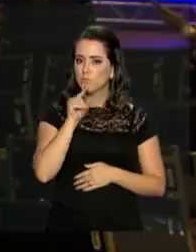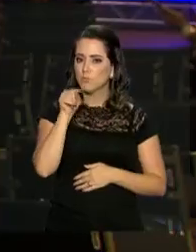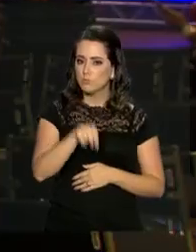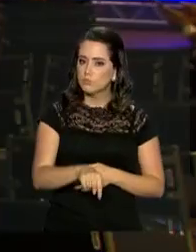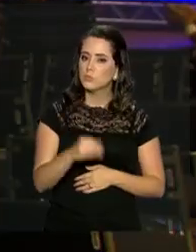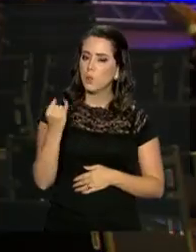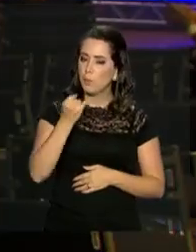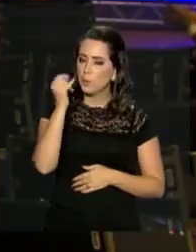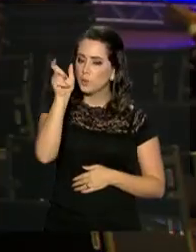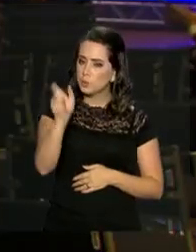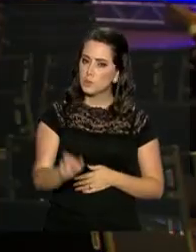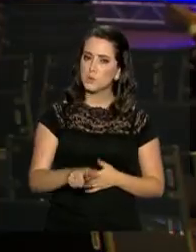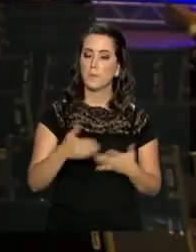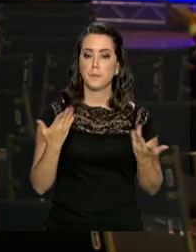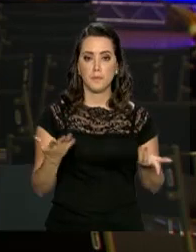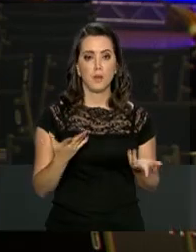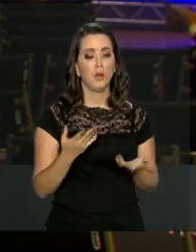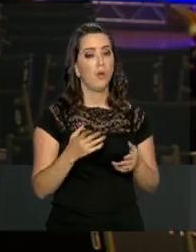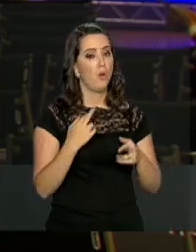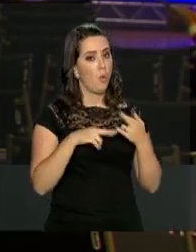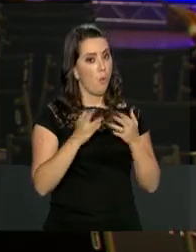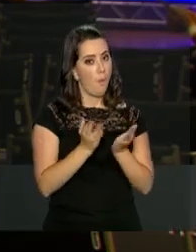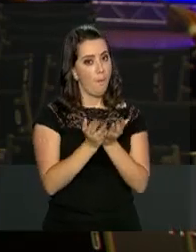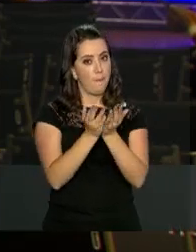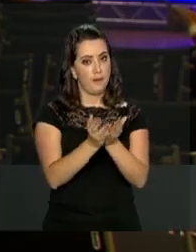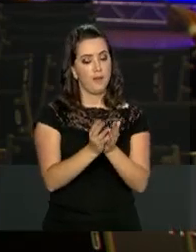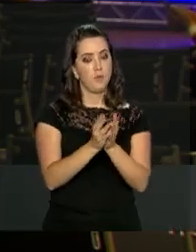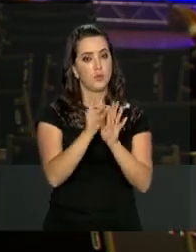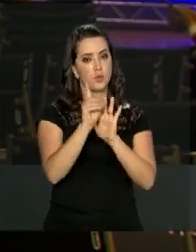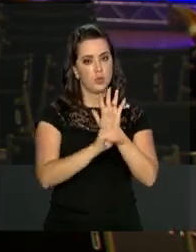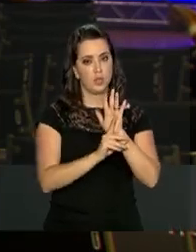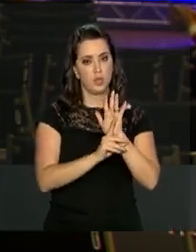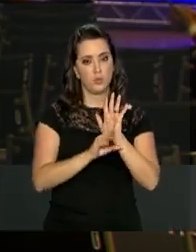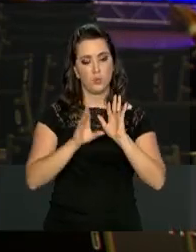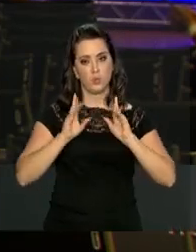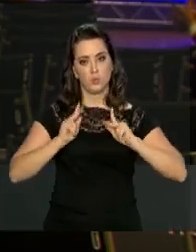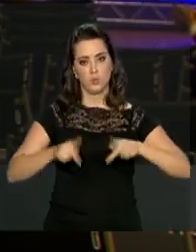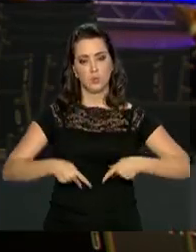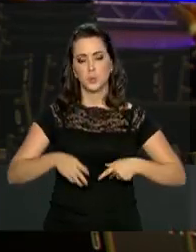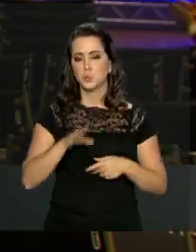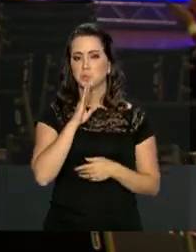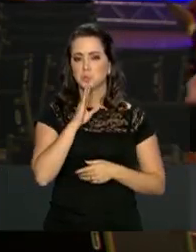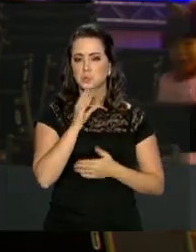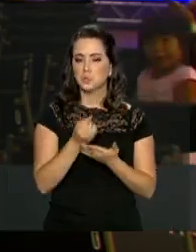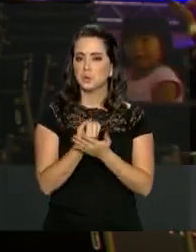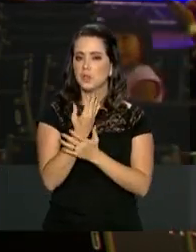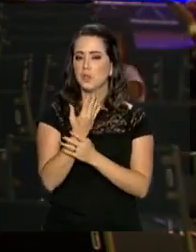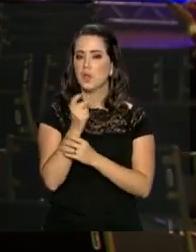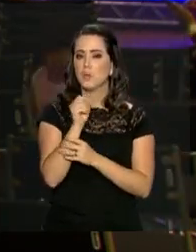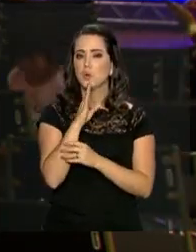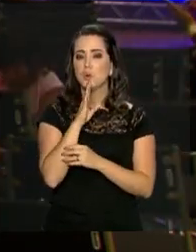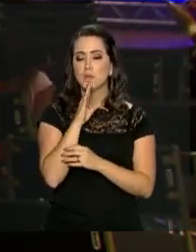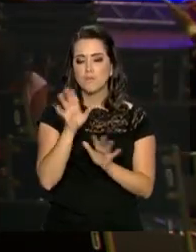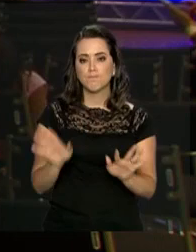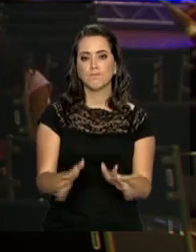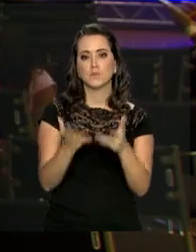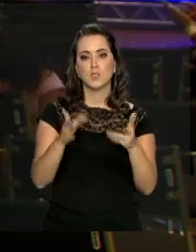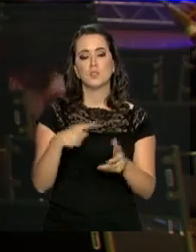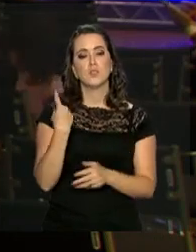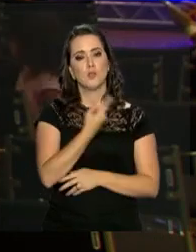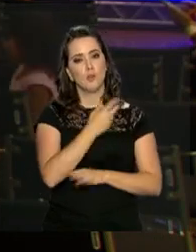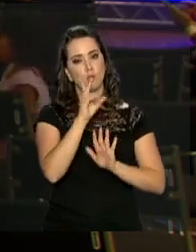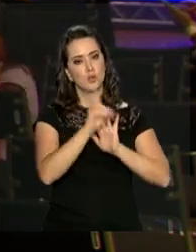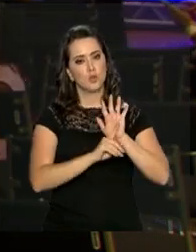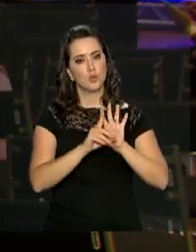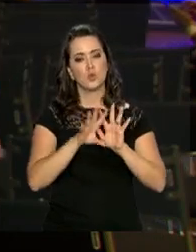O Prêmio Direitos Humanos foi criado tanto para reconhecer, como para incentivar a prática de um direito que é de todos nós,